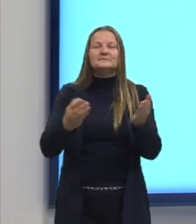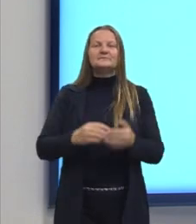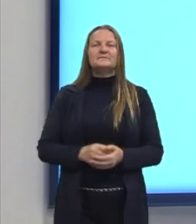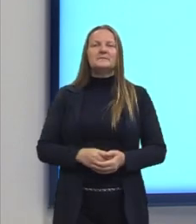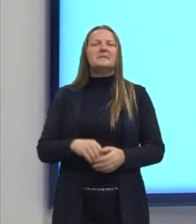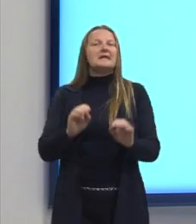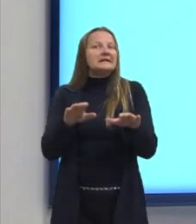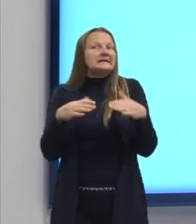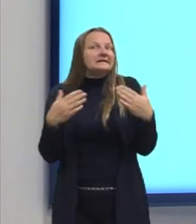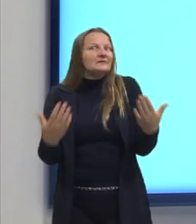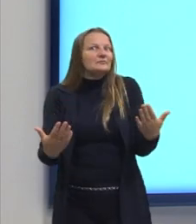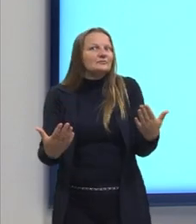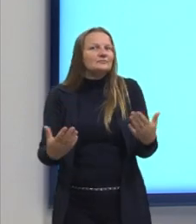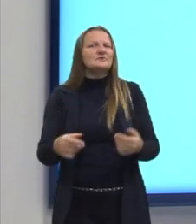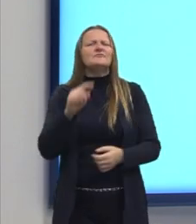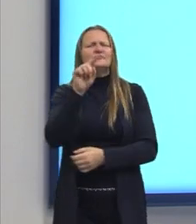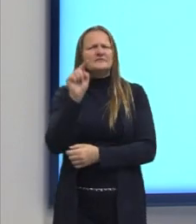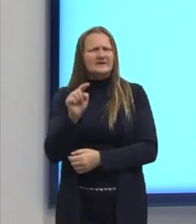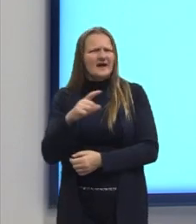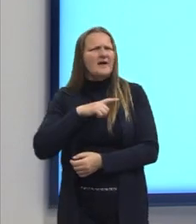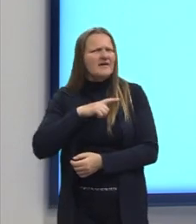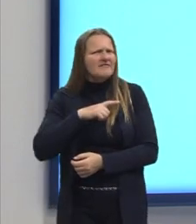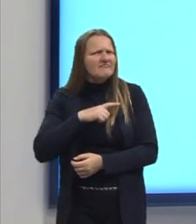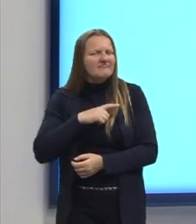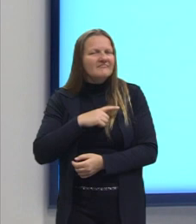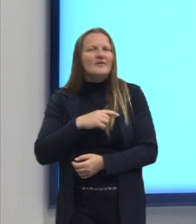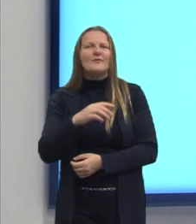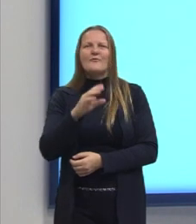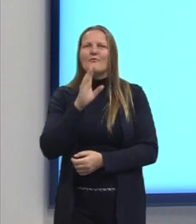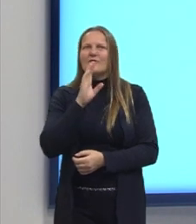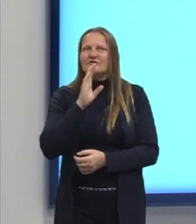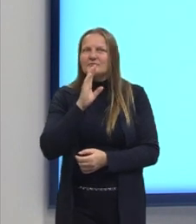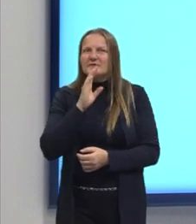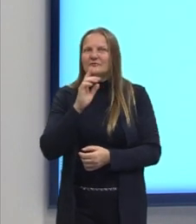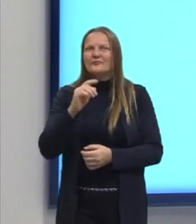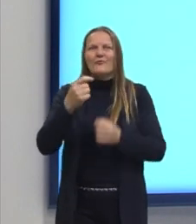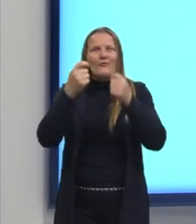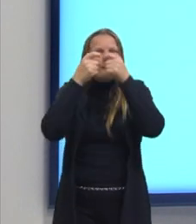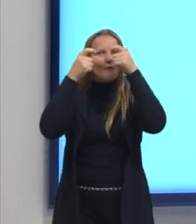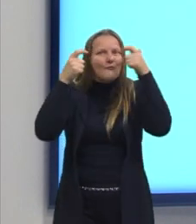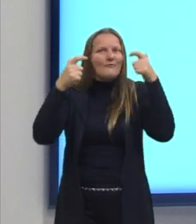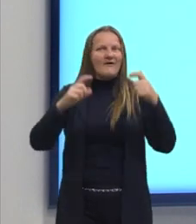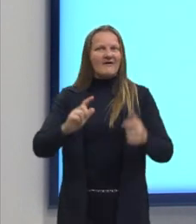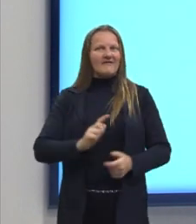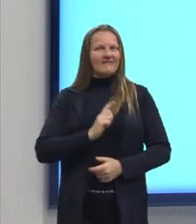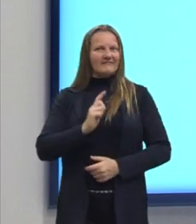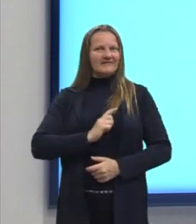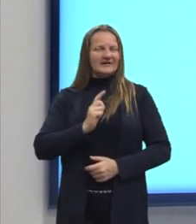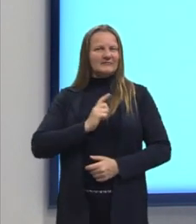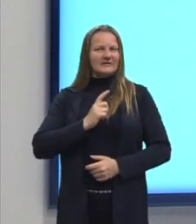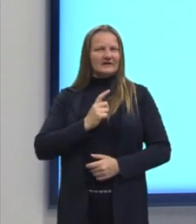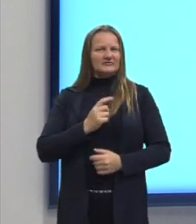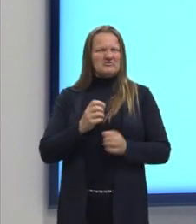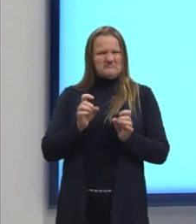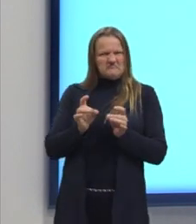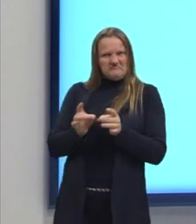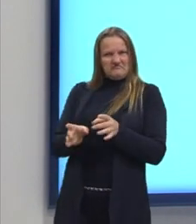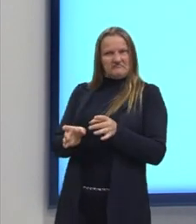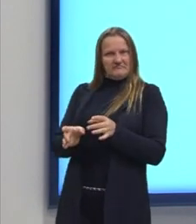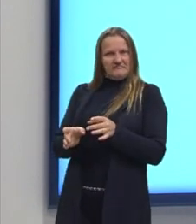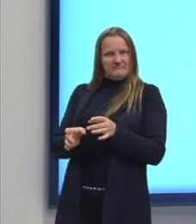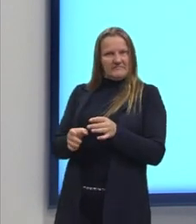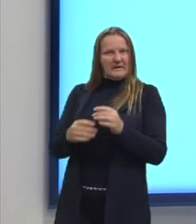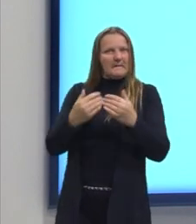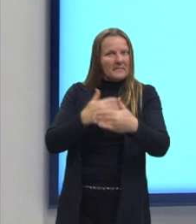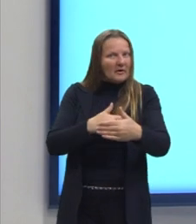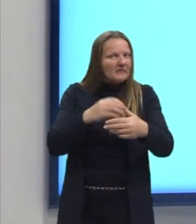Então, será mesmo que conhecimento gramatical, ele é dispensável para a